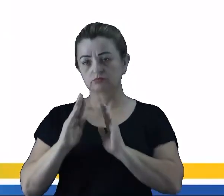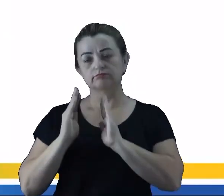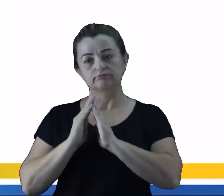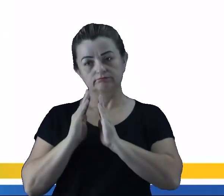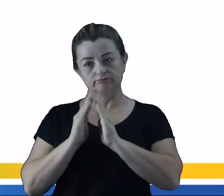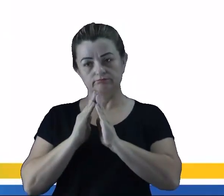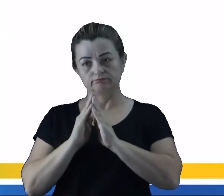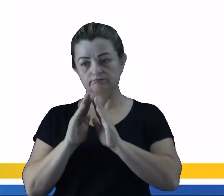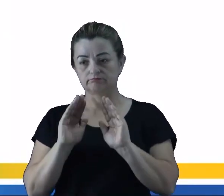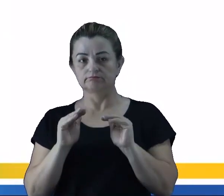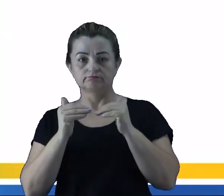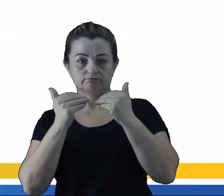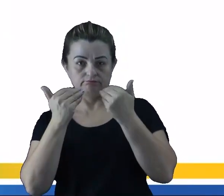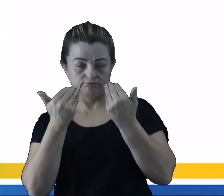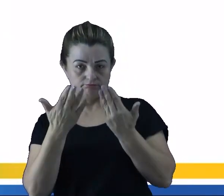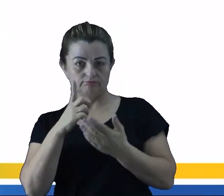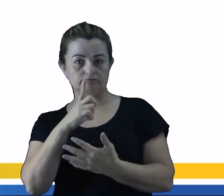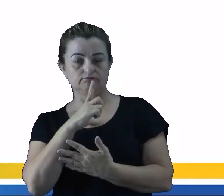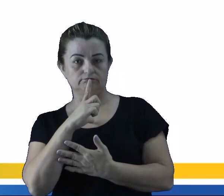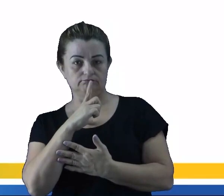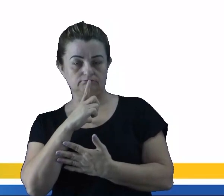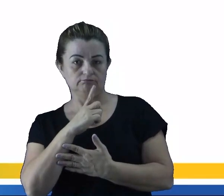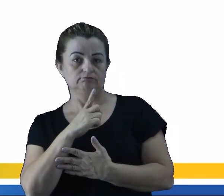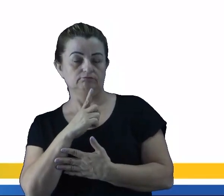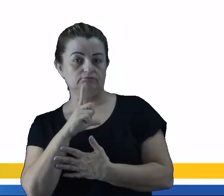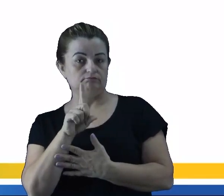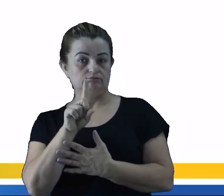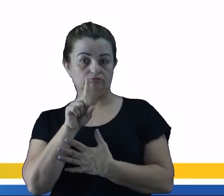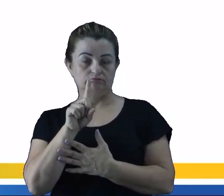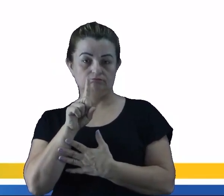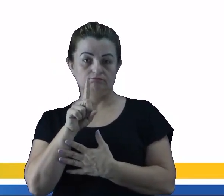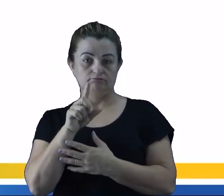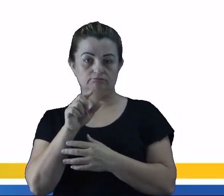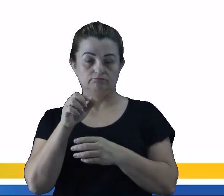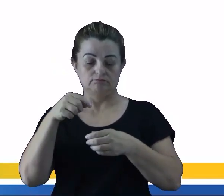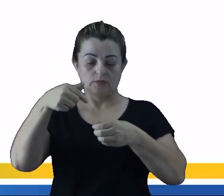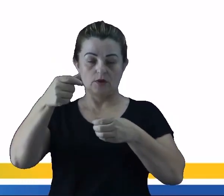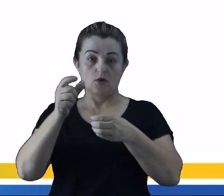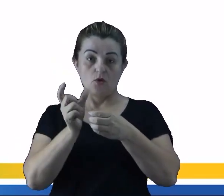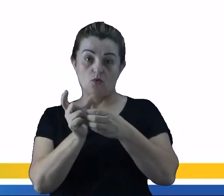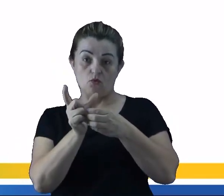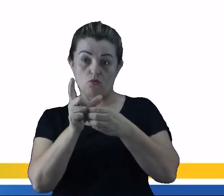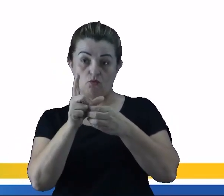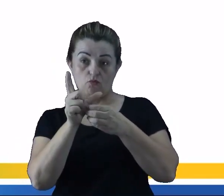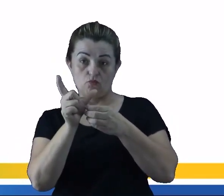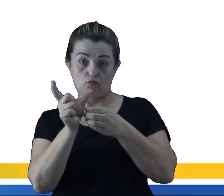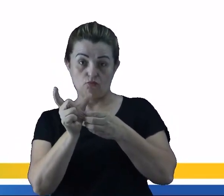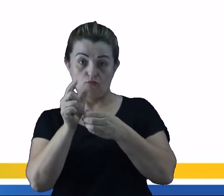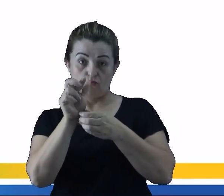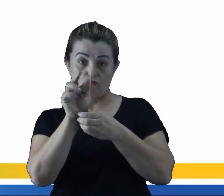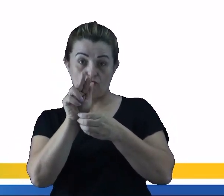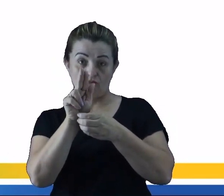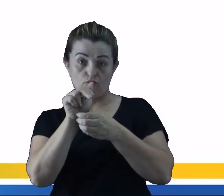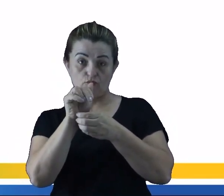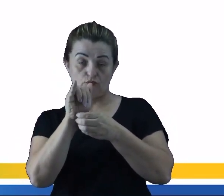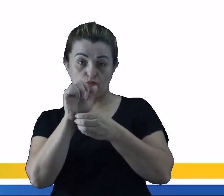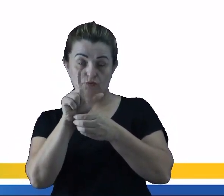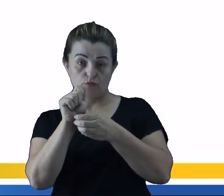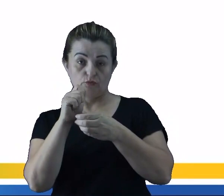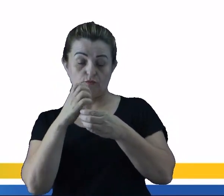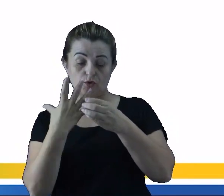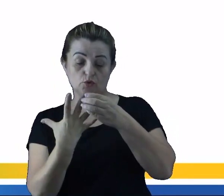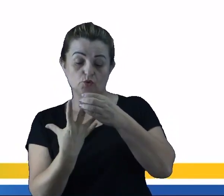casas. Então a gente vai ter o que? A gente vai ter um funil e nesse funil vai ter o que? Vai ter um filtro, né, um filtro